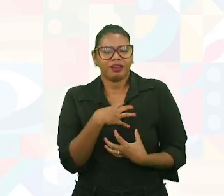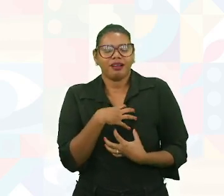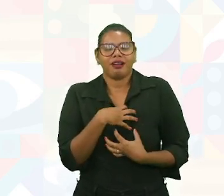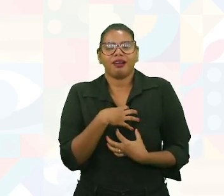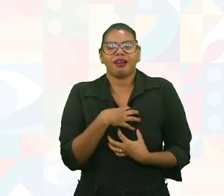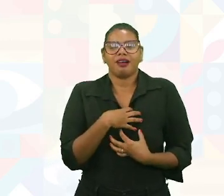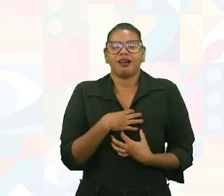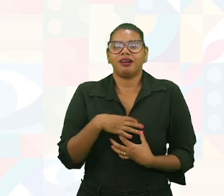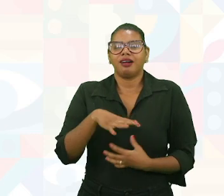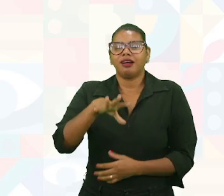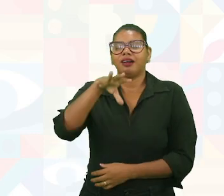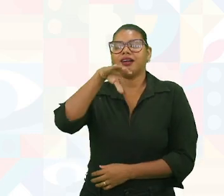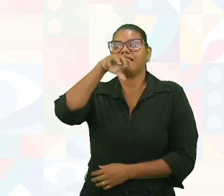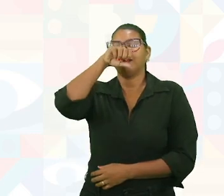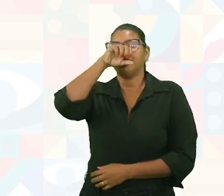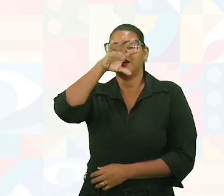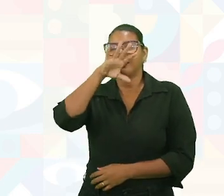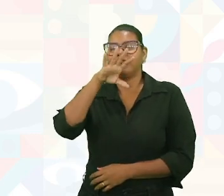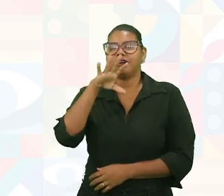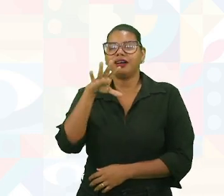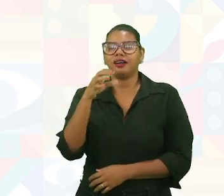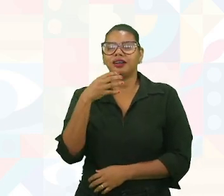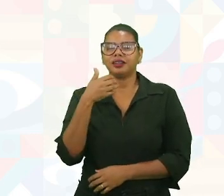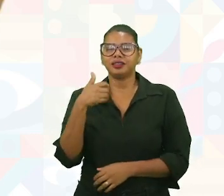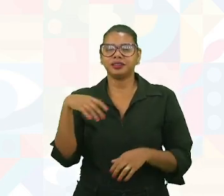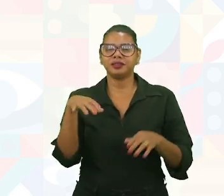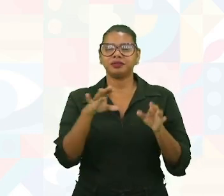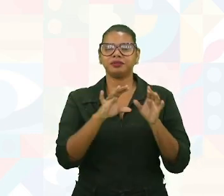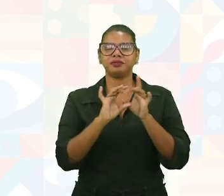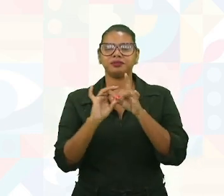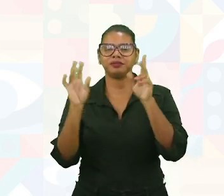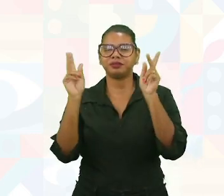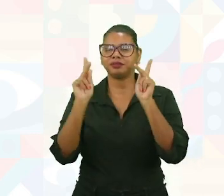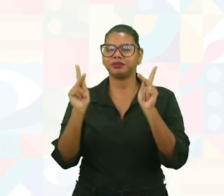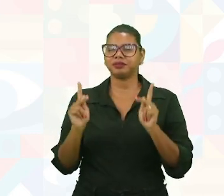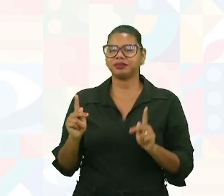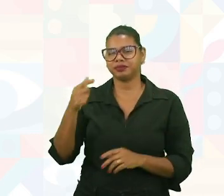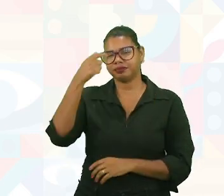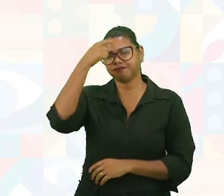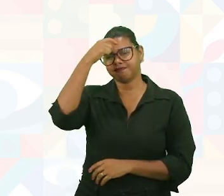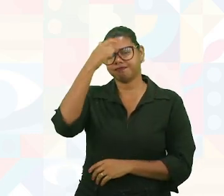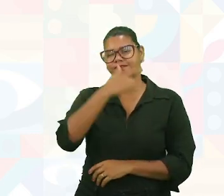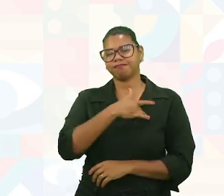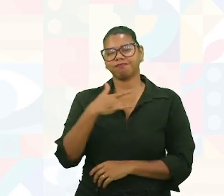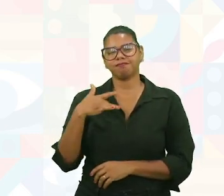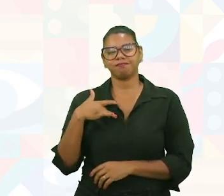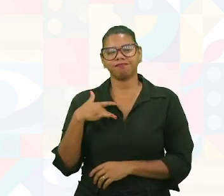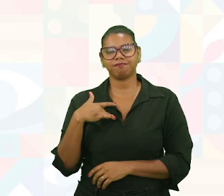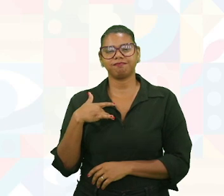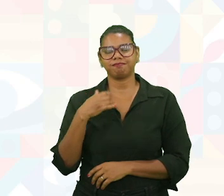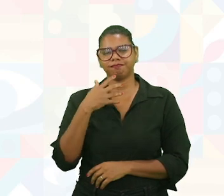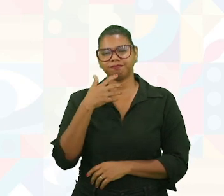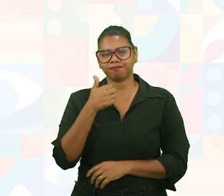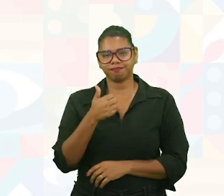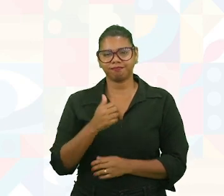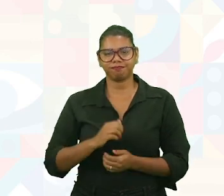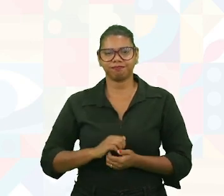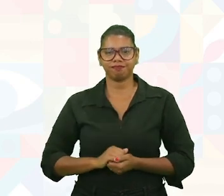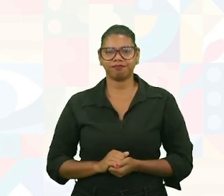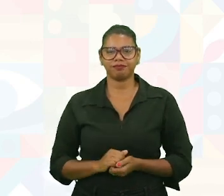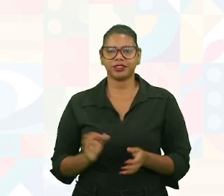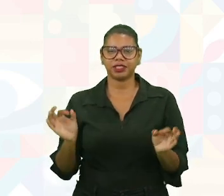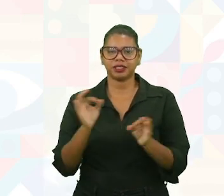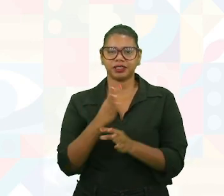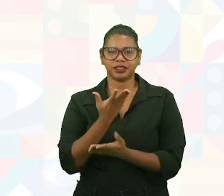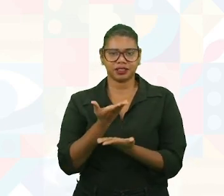de respirar puro, de harmonia e de saúde mental. Certo? Gente, eu vou ficando por